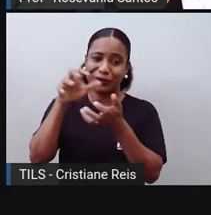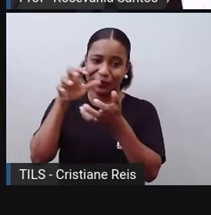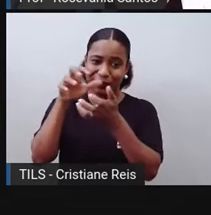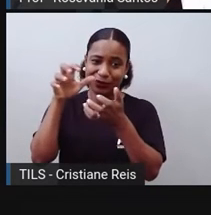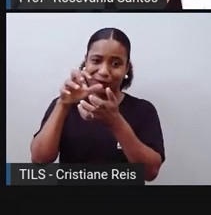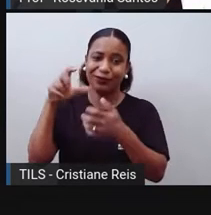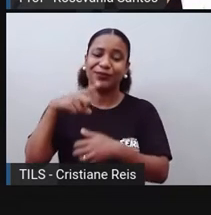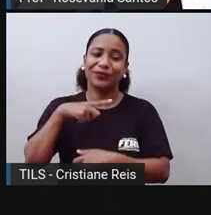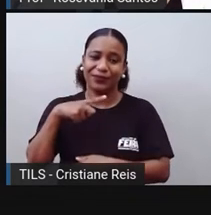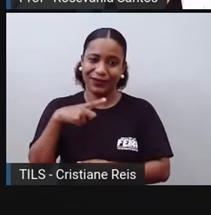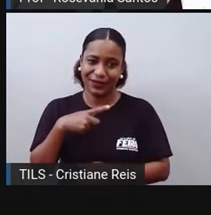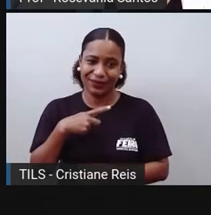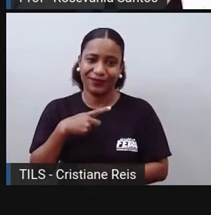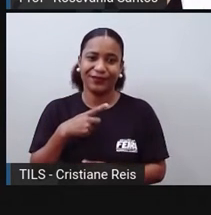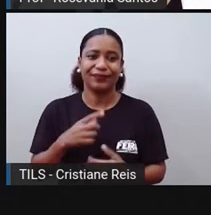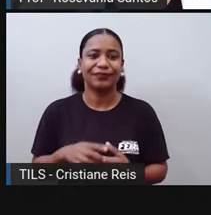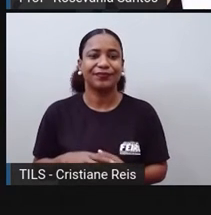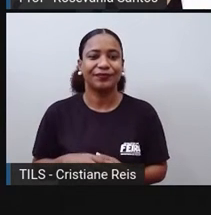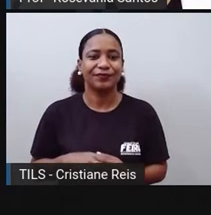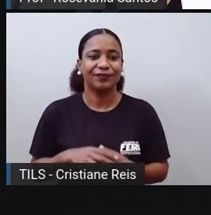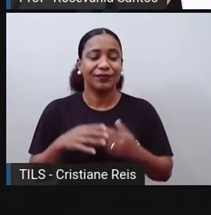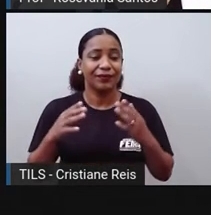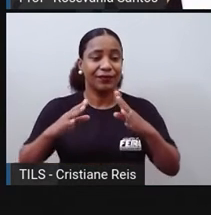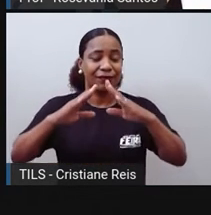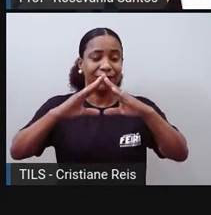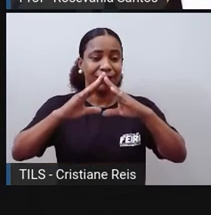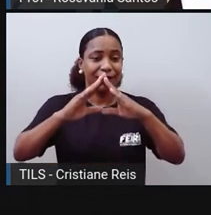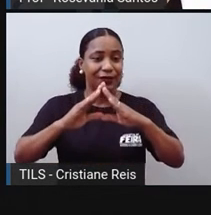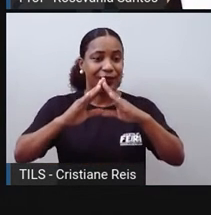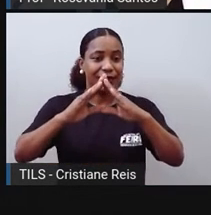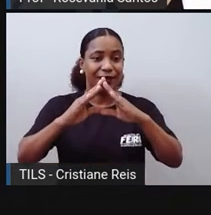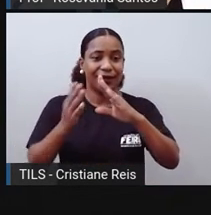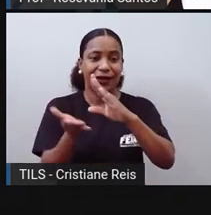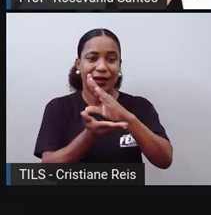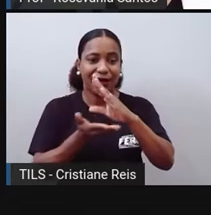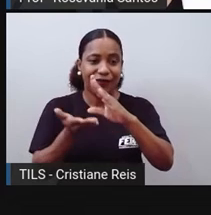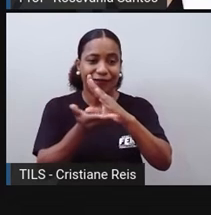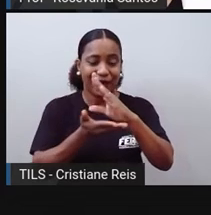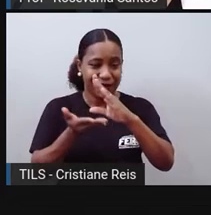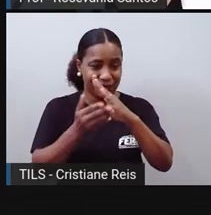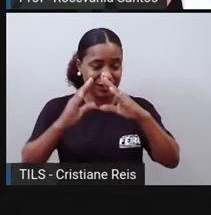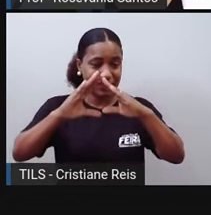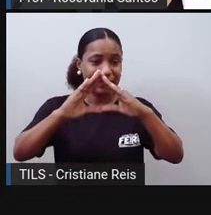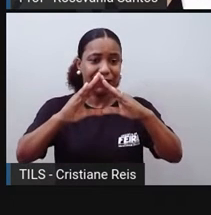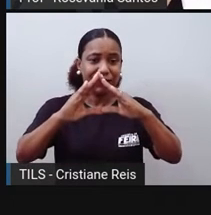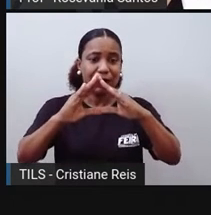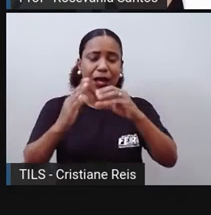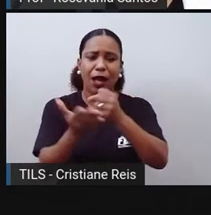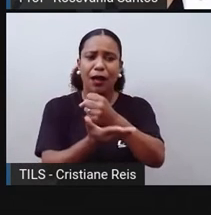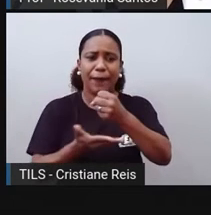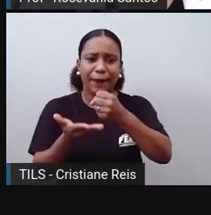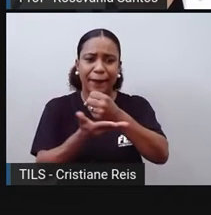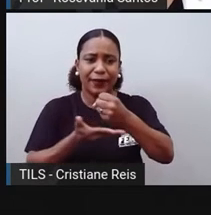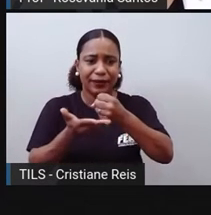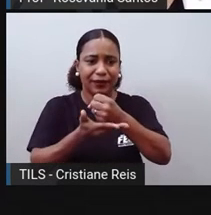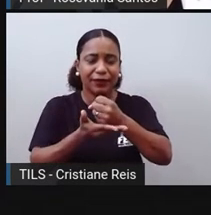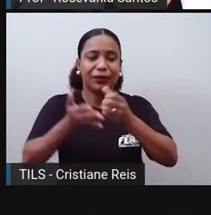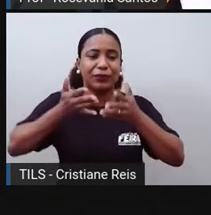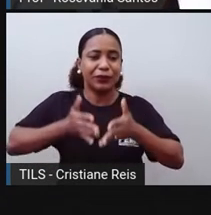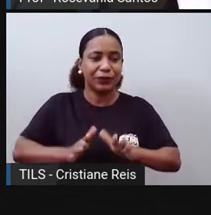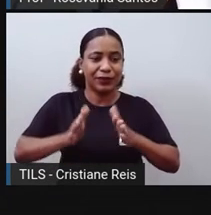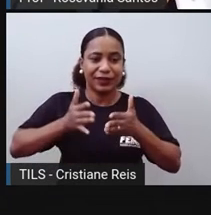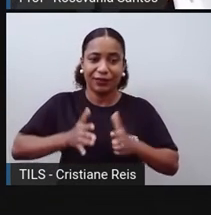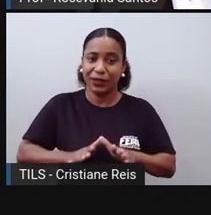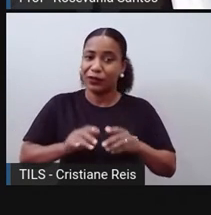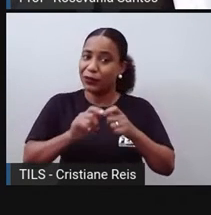Mas a gente não tem aqui a base, que são as crianças, né? Não é muito grande estatisticamente, né,